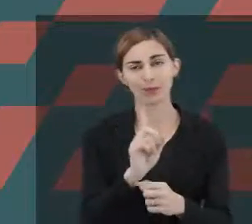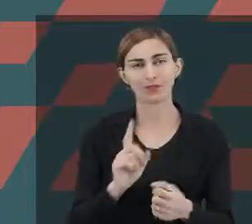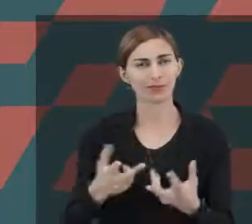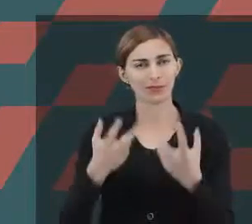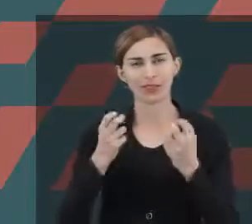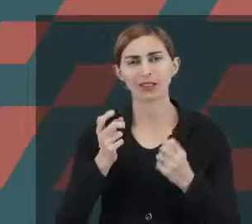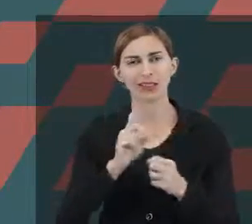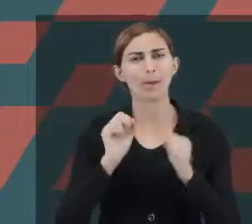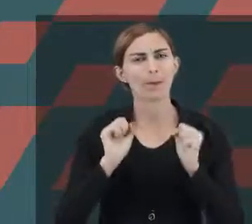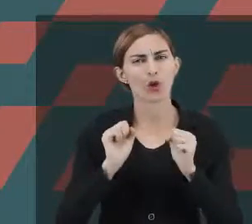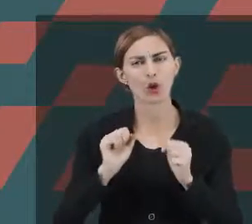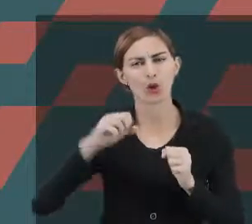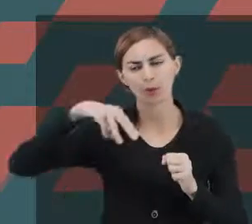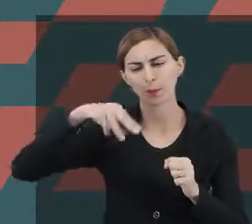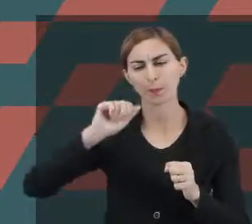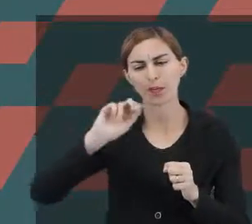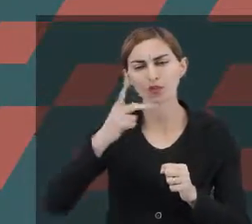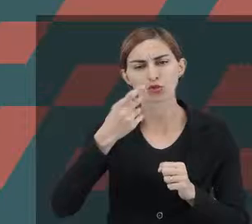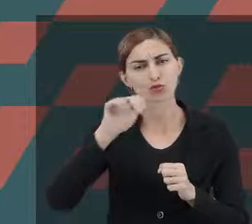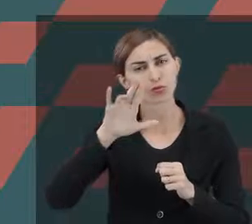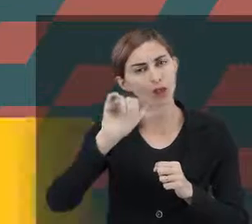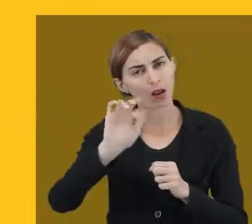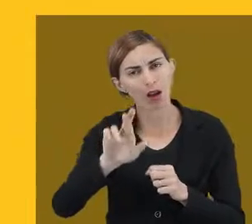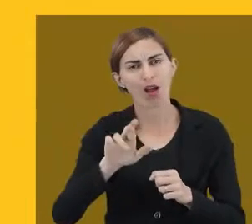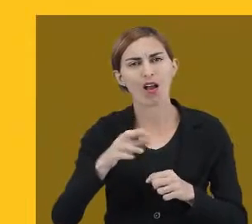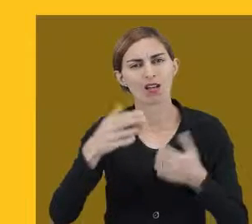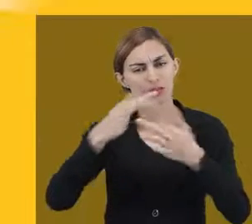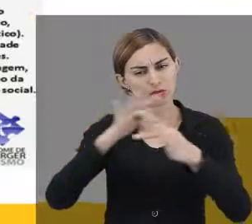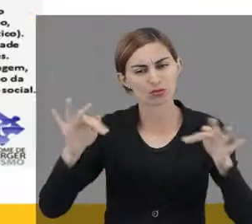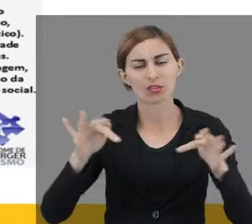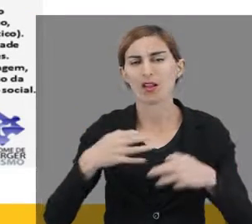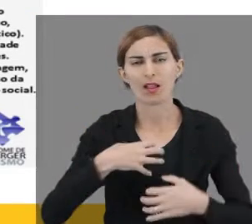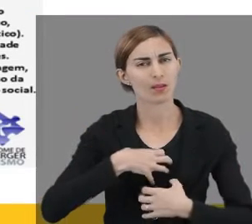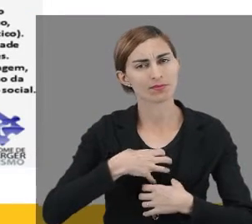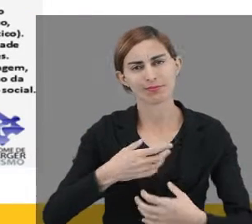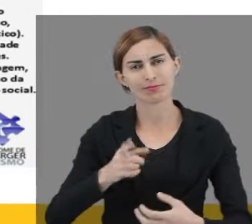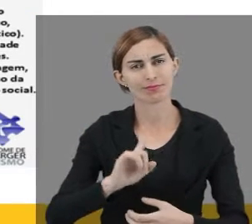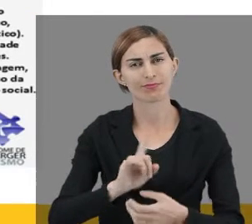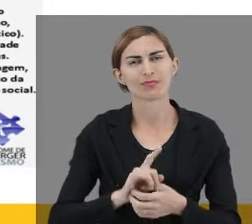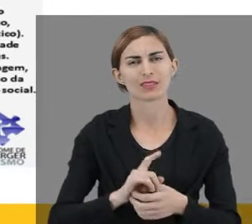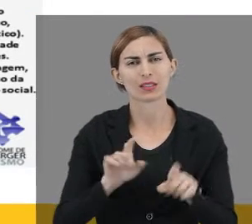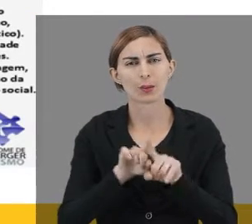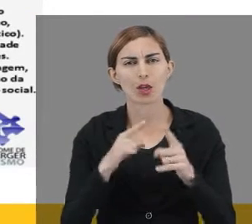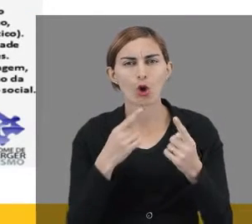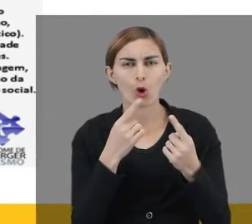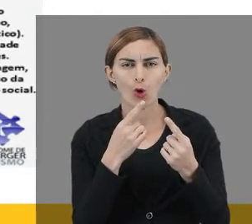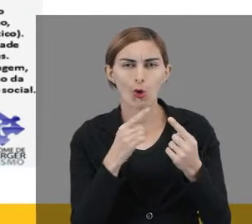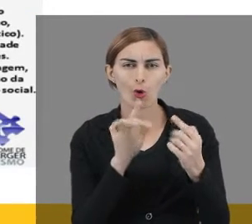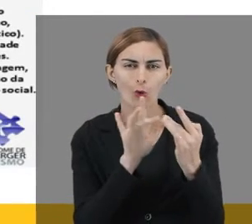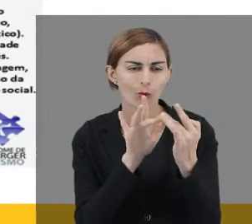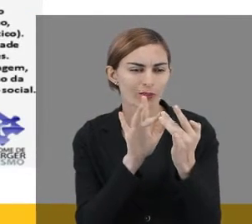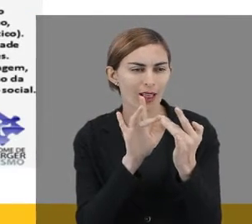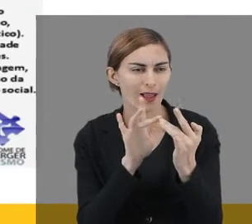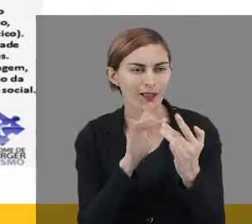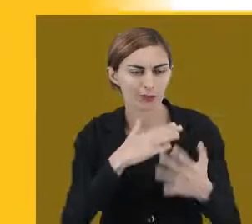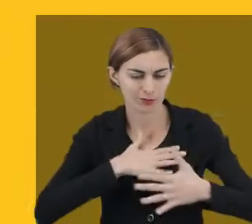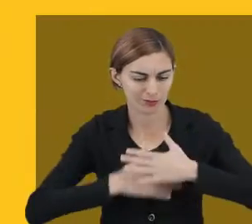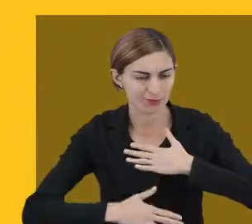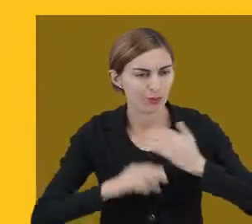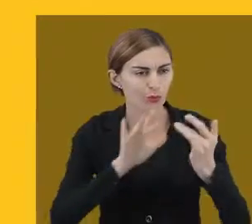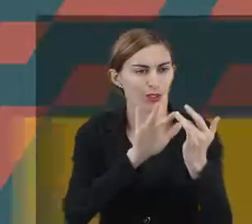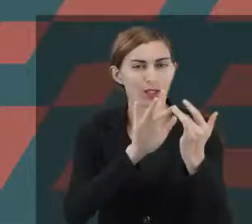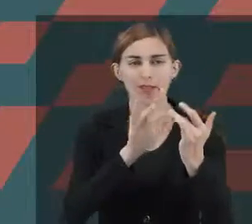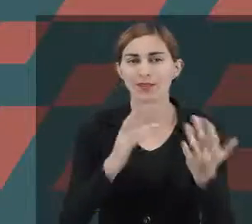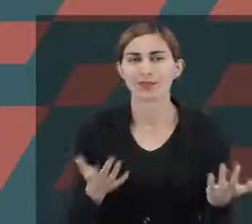ela estava fazendo. Do quanto aquilo podia machucar. Existe também uma rejeição muito grande ao contato físico. E a gente não